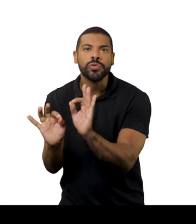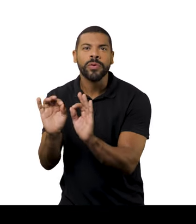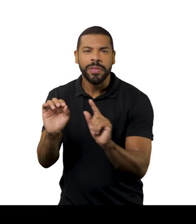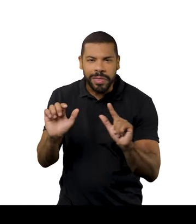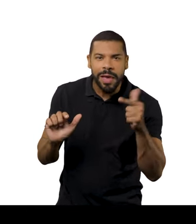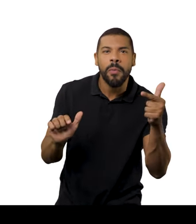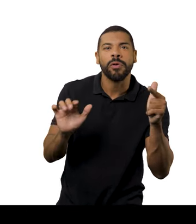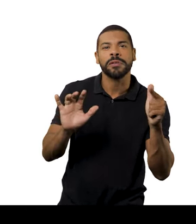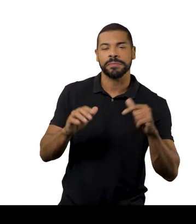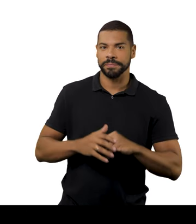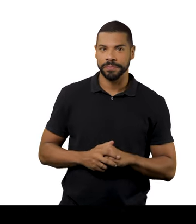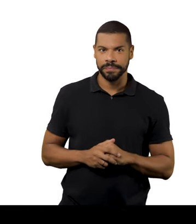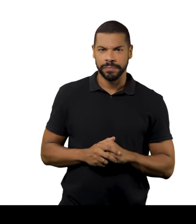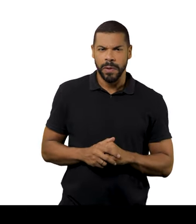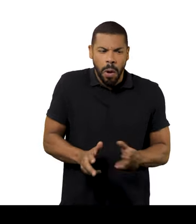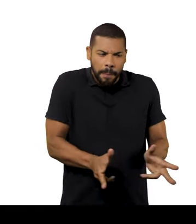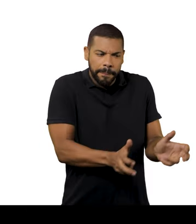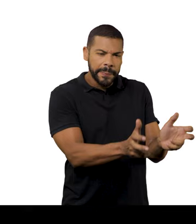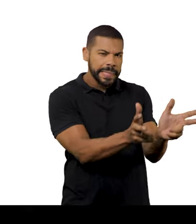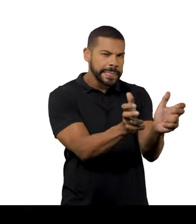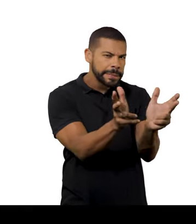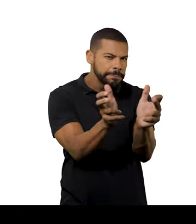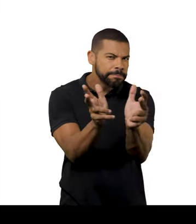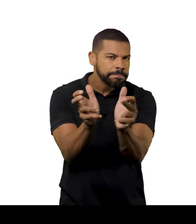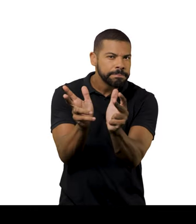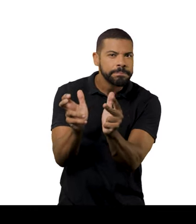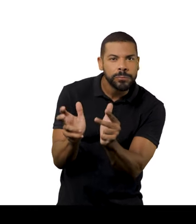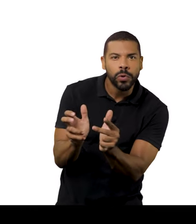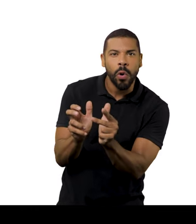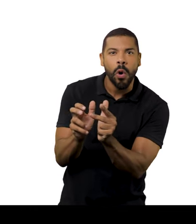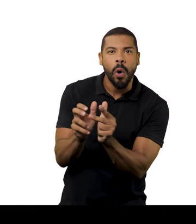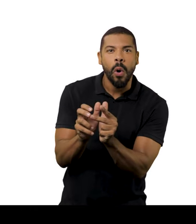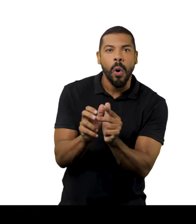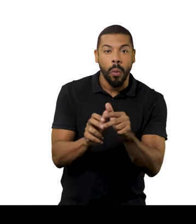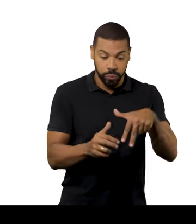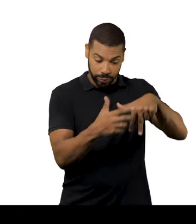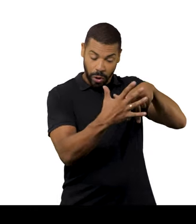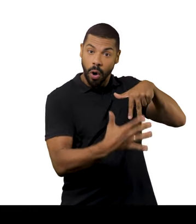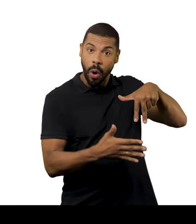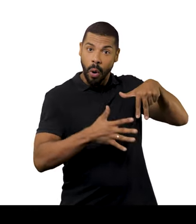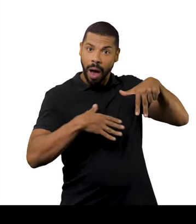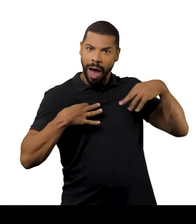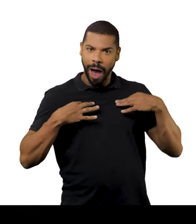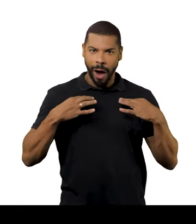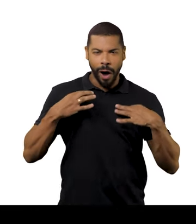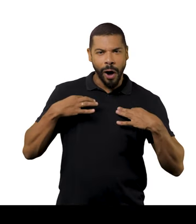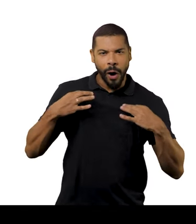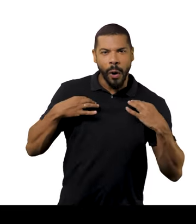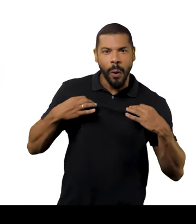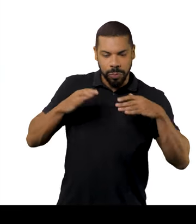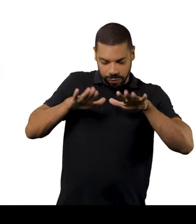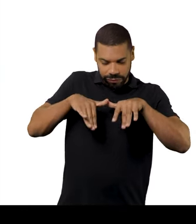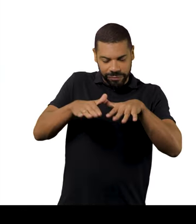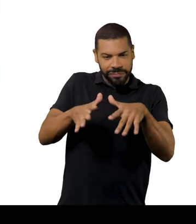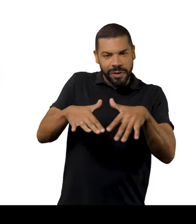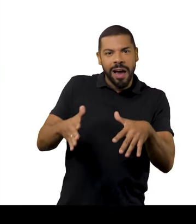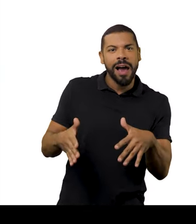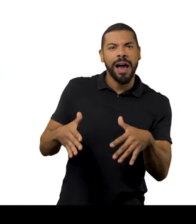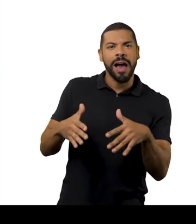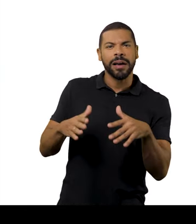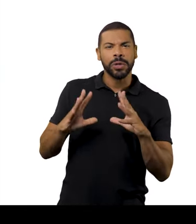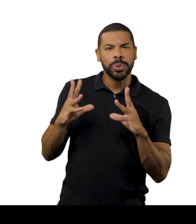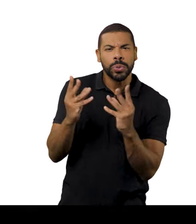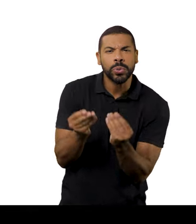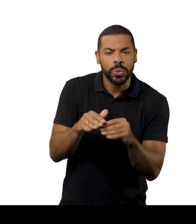traço. E ele que ia virar tudo. Quando eu vejo os looks que ele criou e vejo o